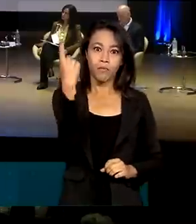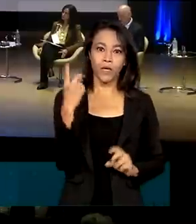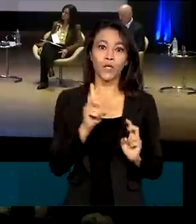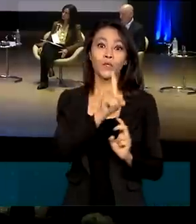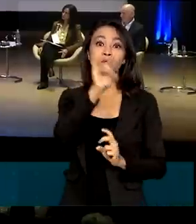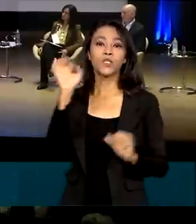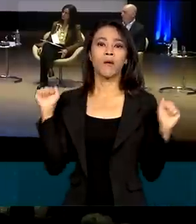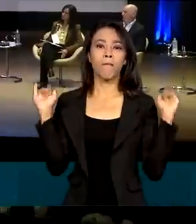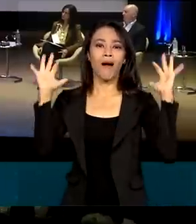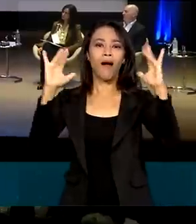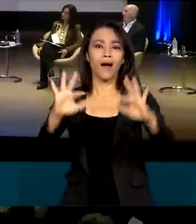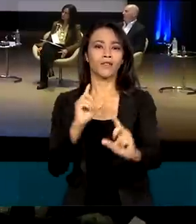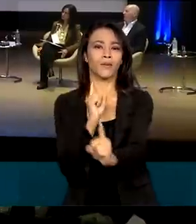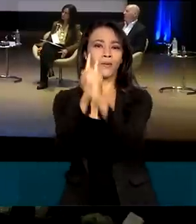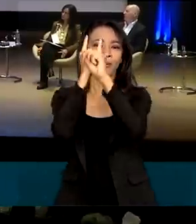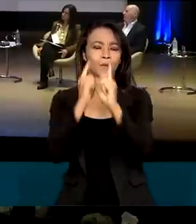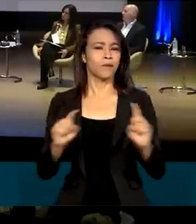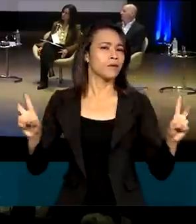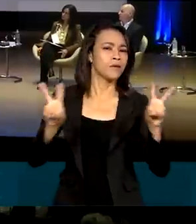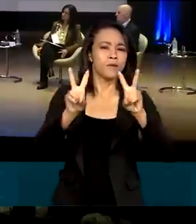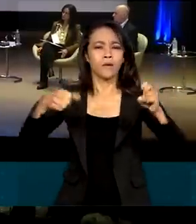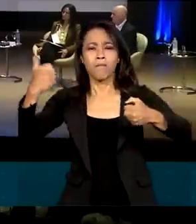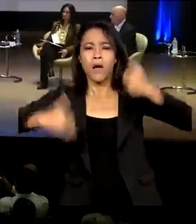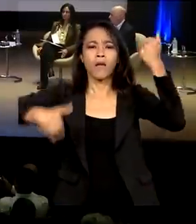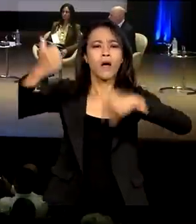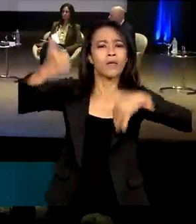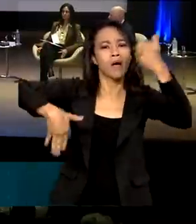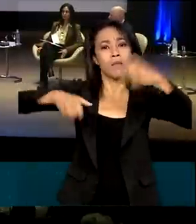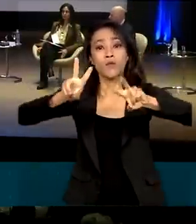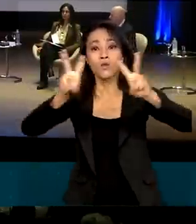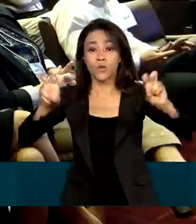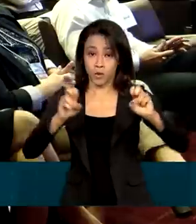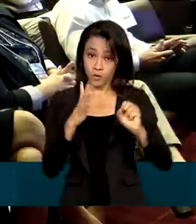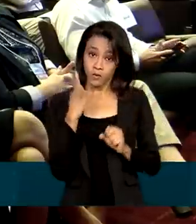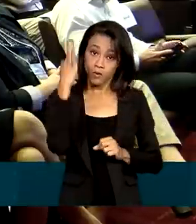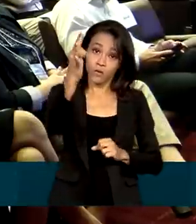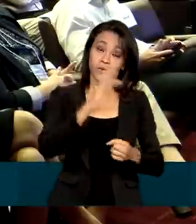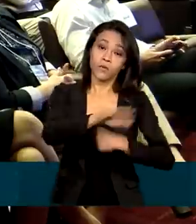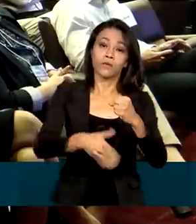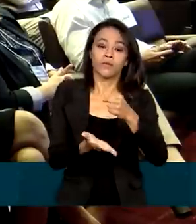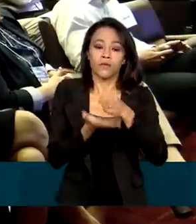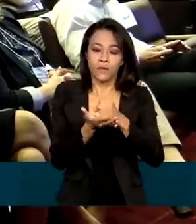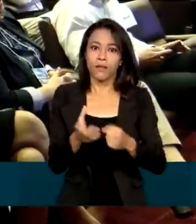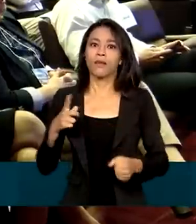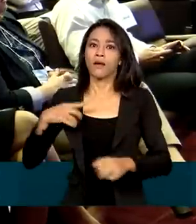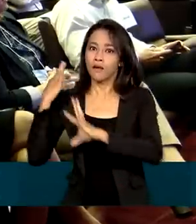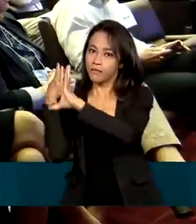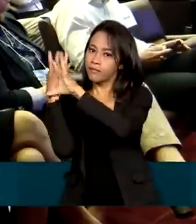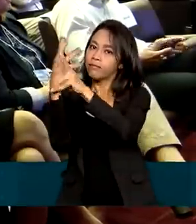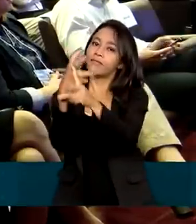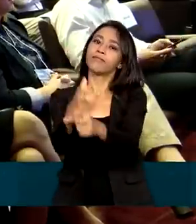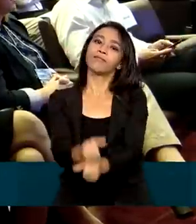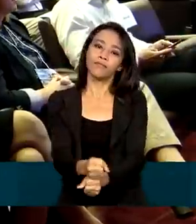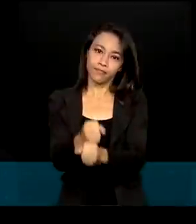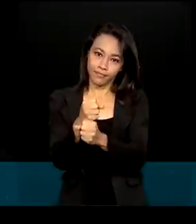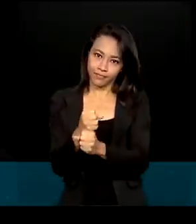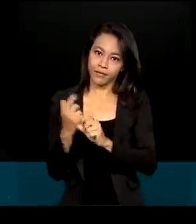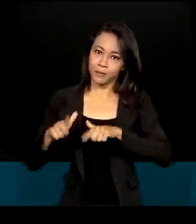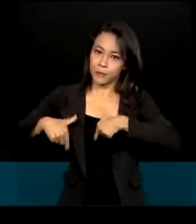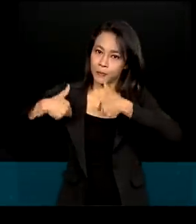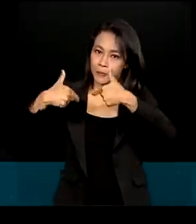do BNDES para falar sobre a construção de futuros sustentáveis também teve um balanço da atuação do banco.